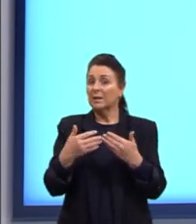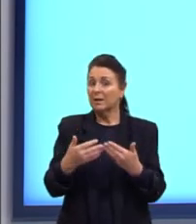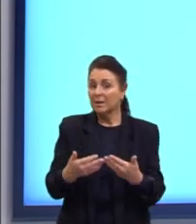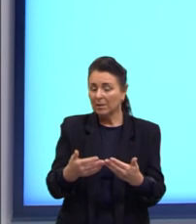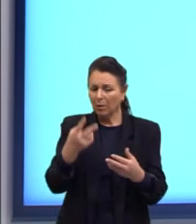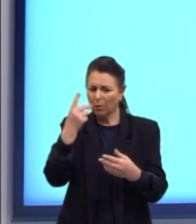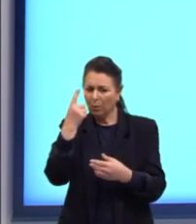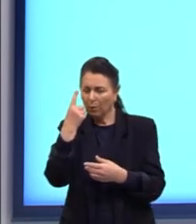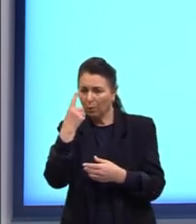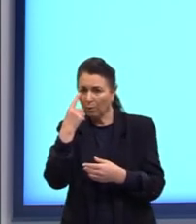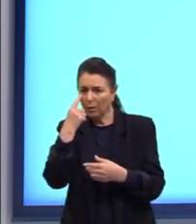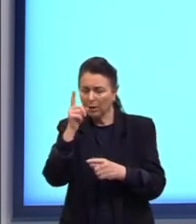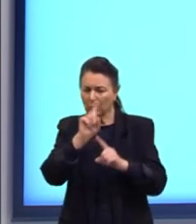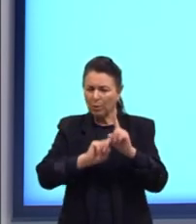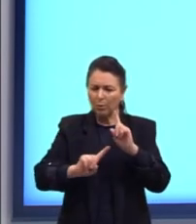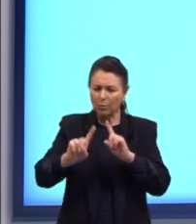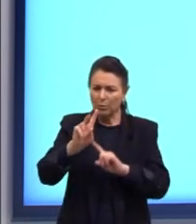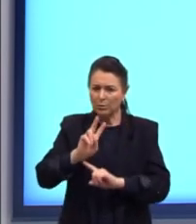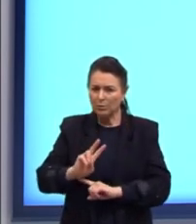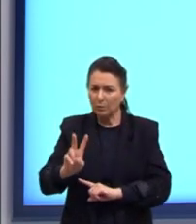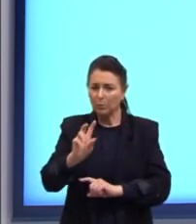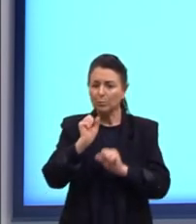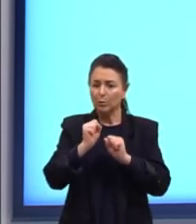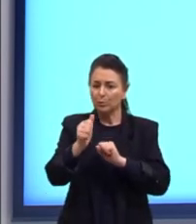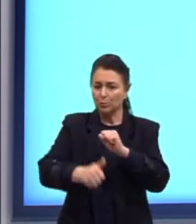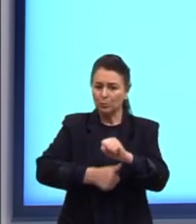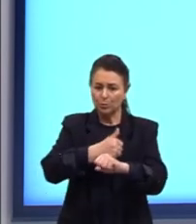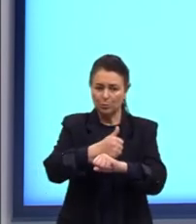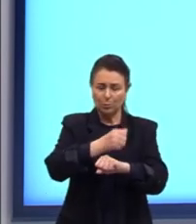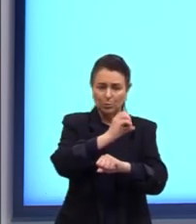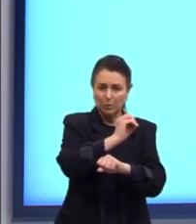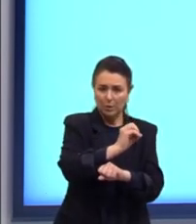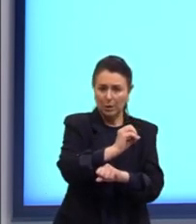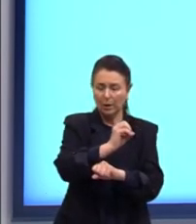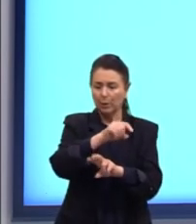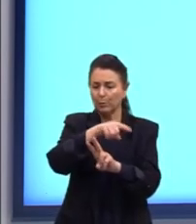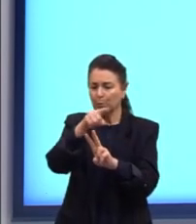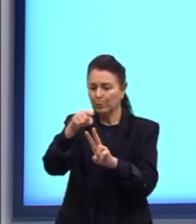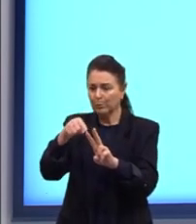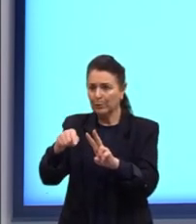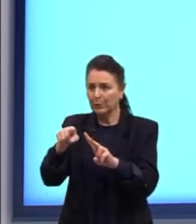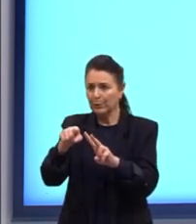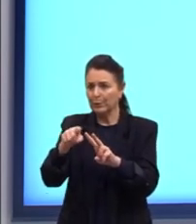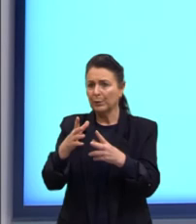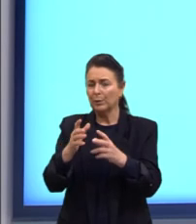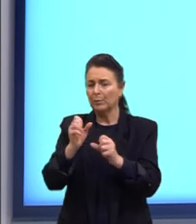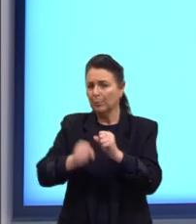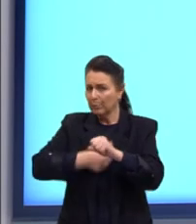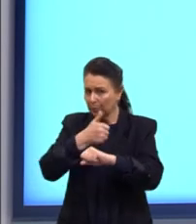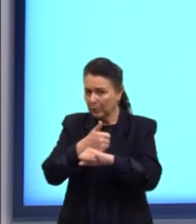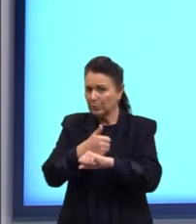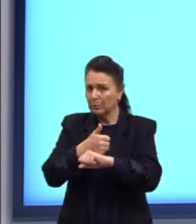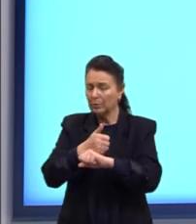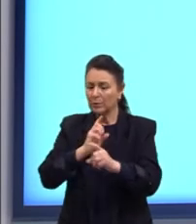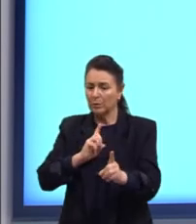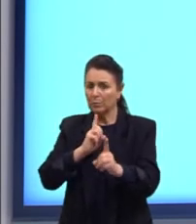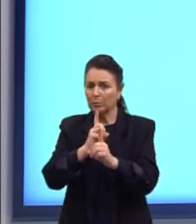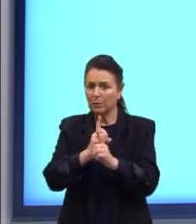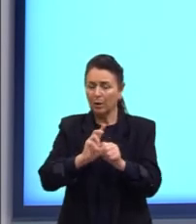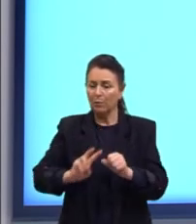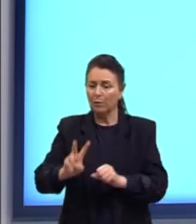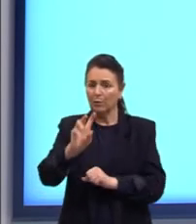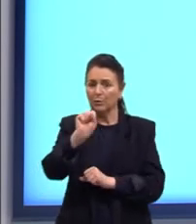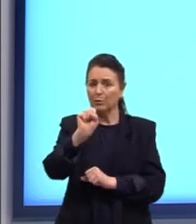verificando alguns valores a gente pode substituir o 0 substituir π ou π sobre 2 e buscar encontrar o valor do